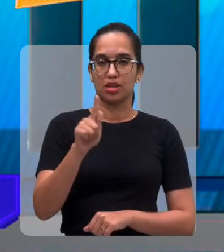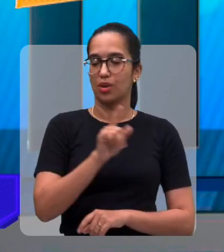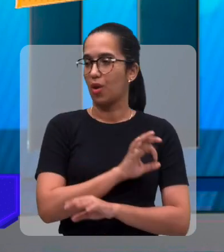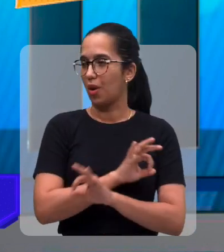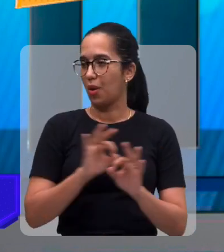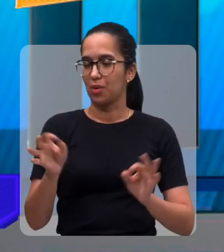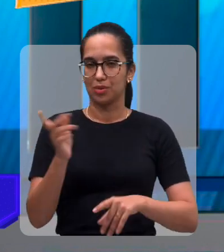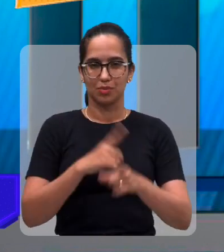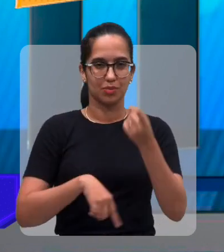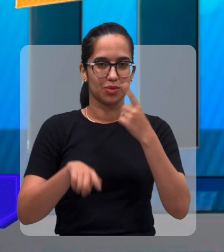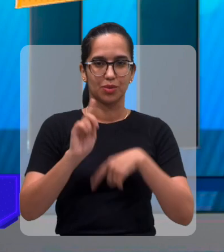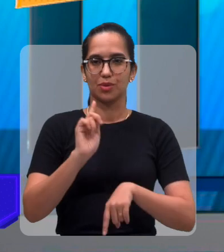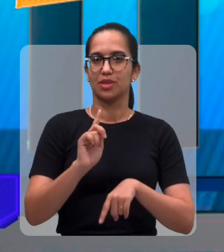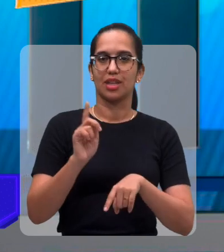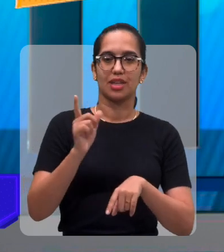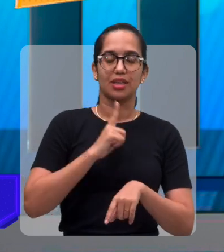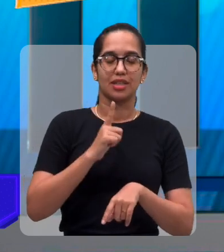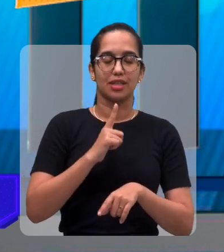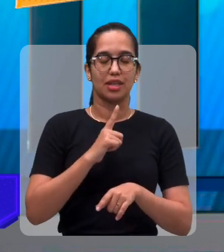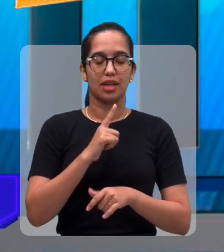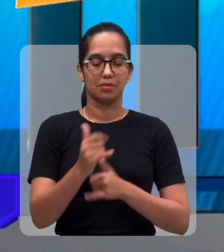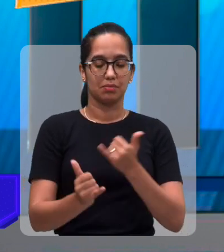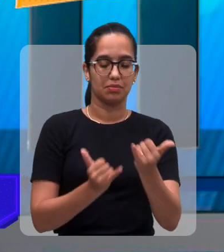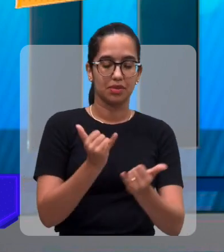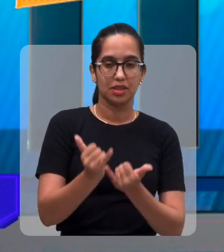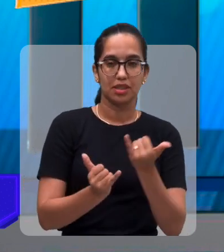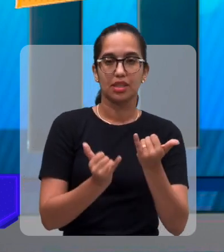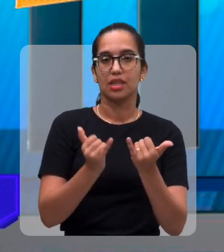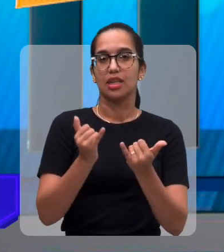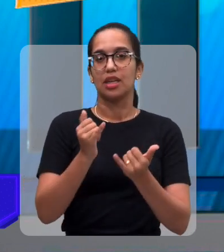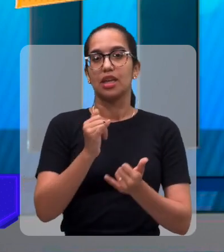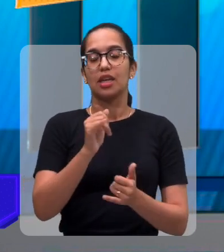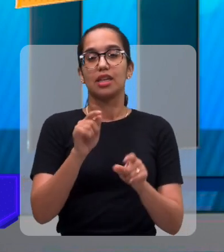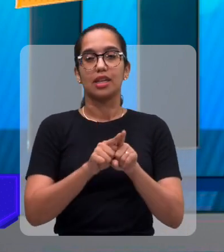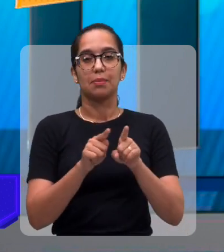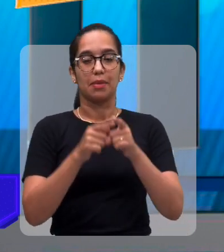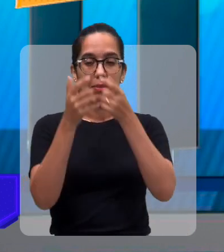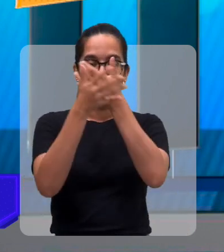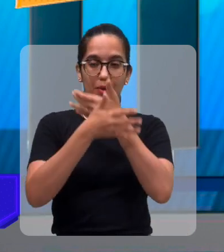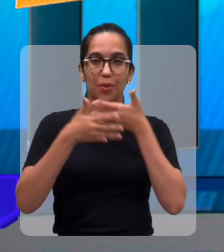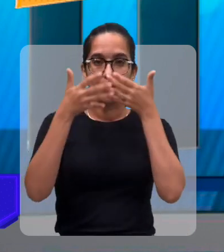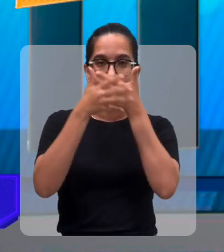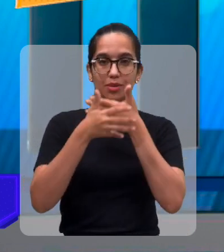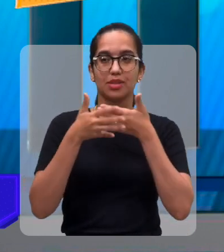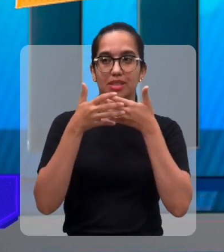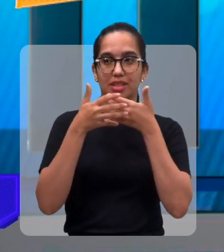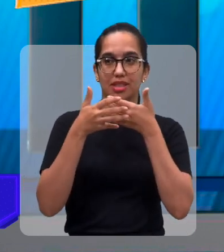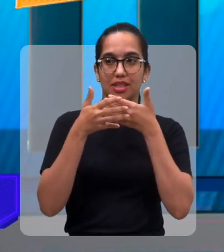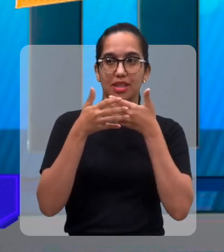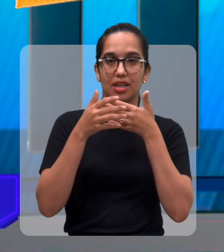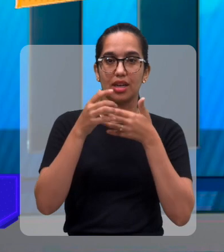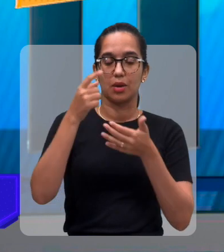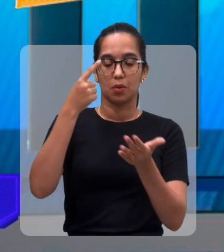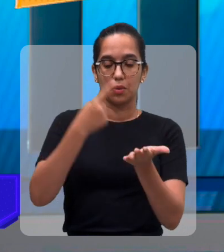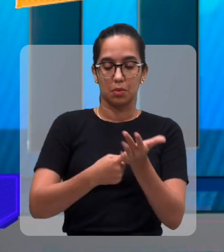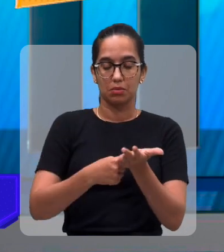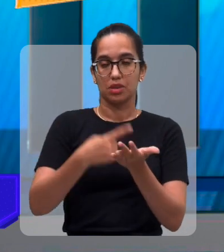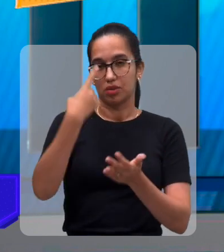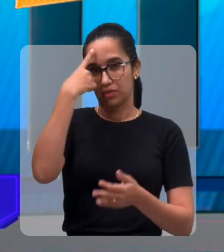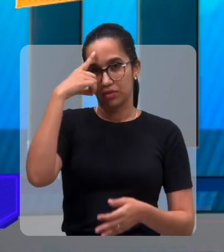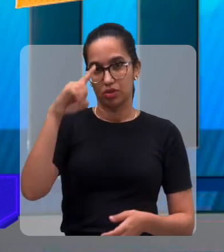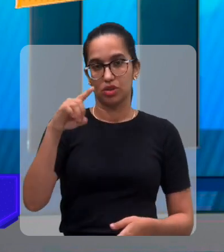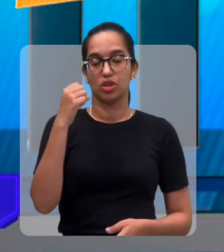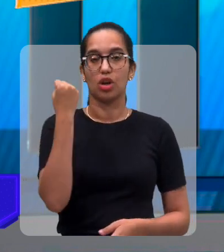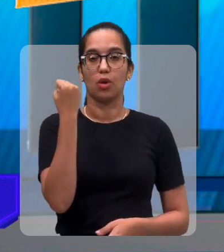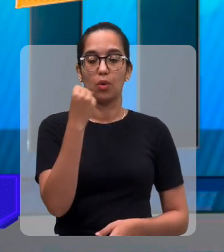foi um sucesso com o torneio de dominó, com música ao vivo, né? E hoje, aliás, foi programado, para o dia 8